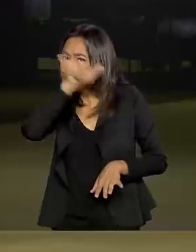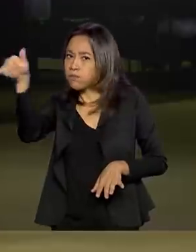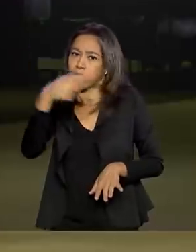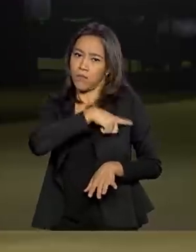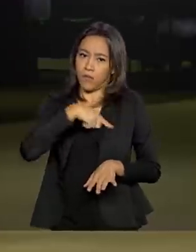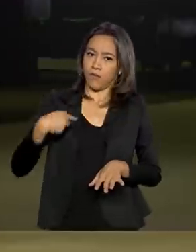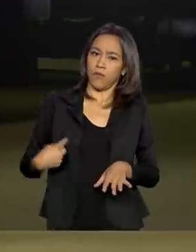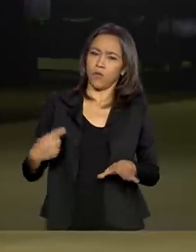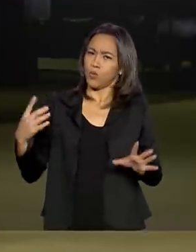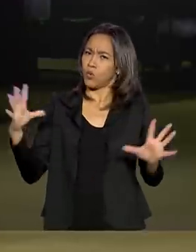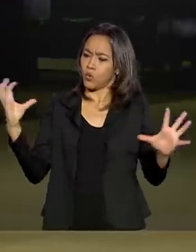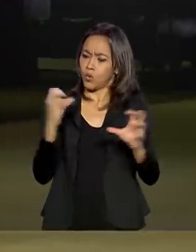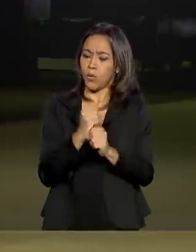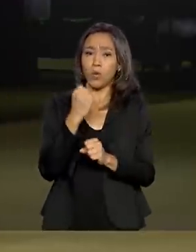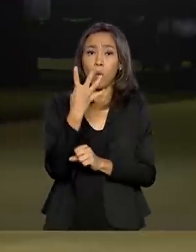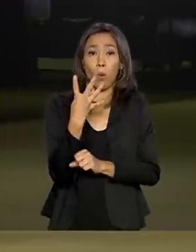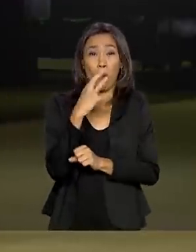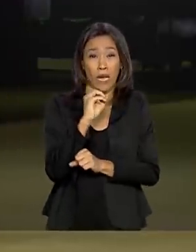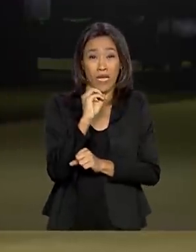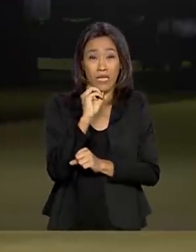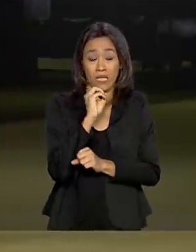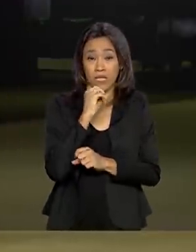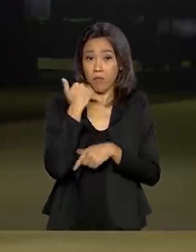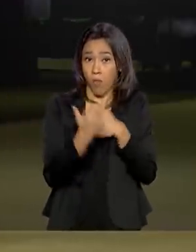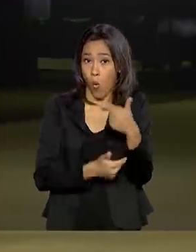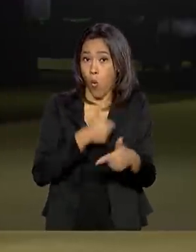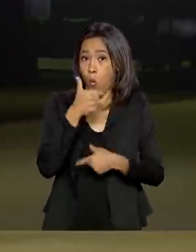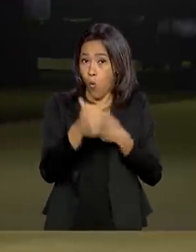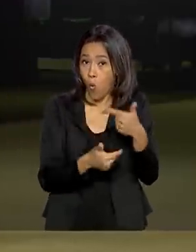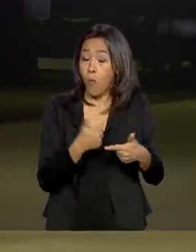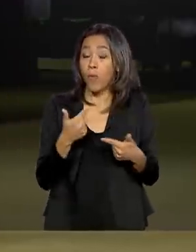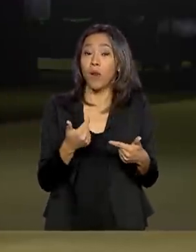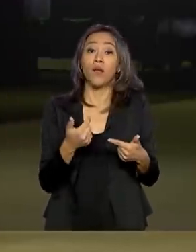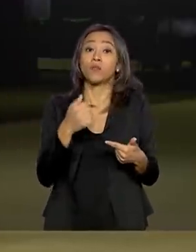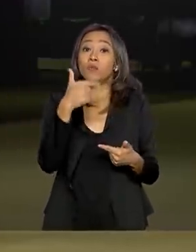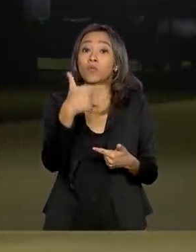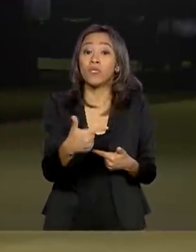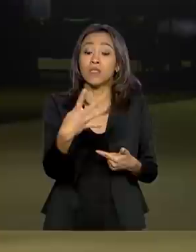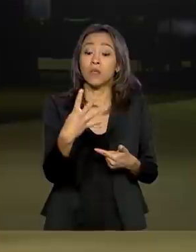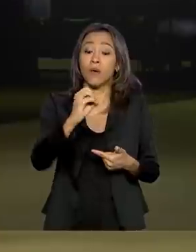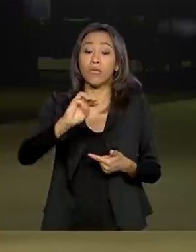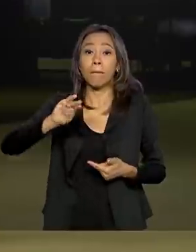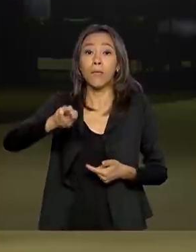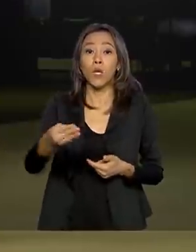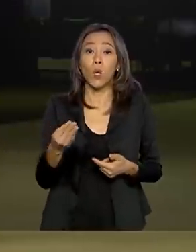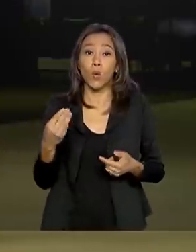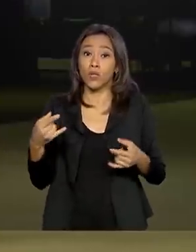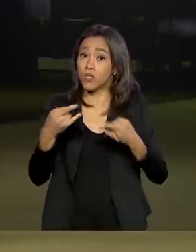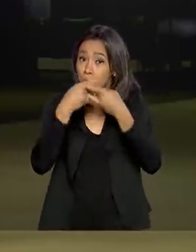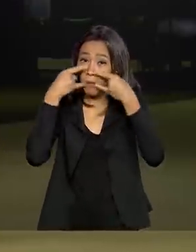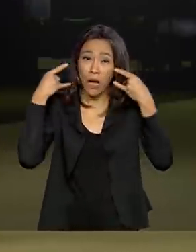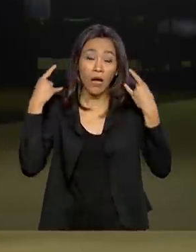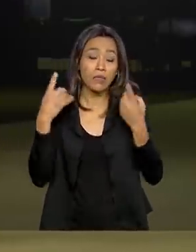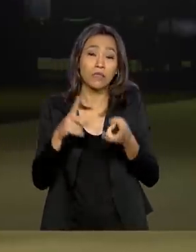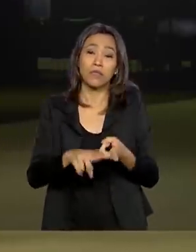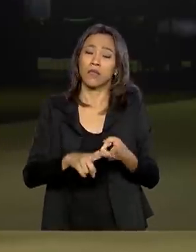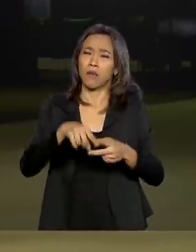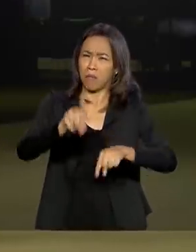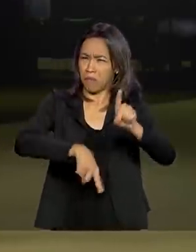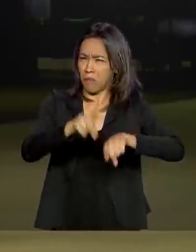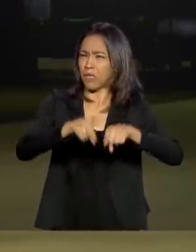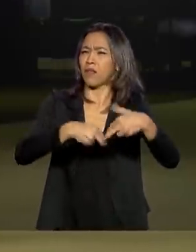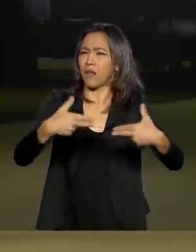fazer 40 operações para trazer 240 milhões de máscaras, várias toneladas de equipamentos.